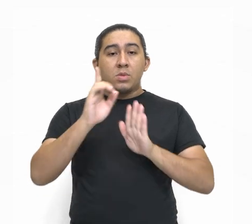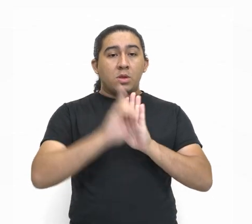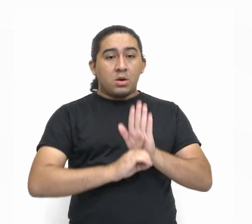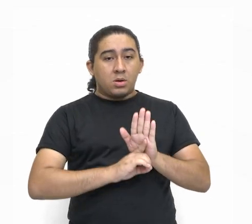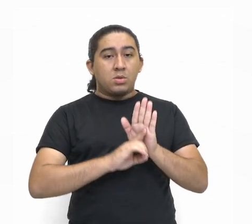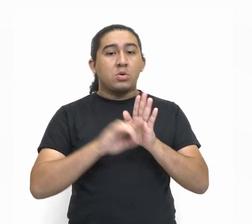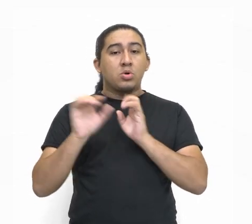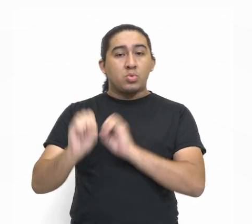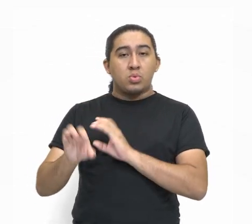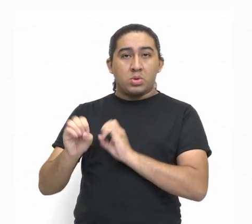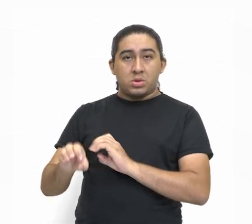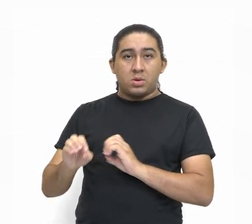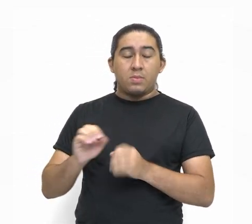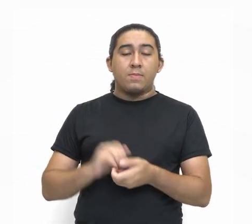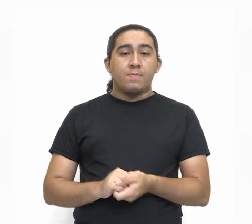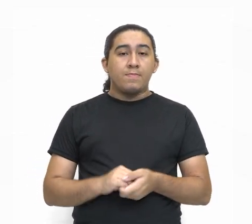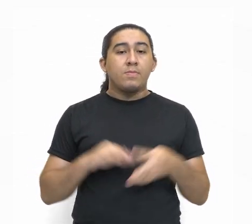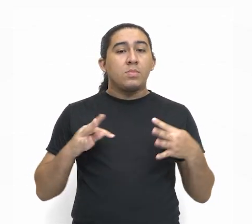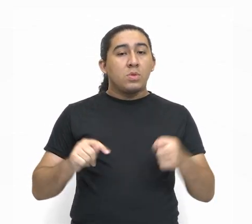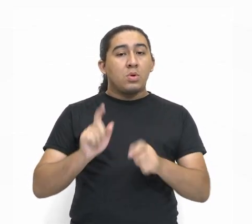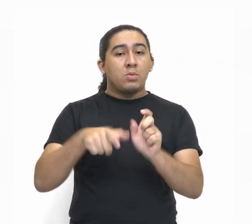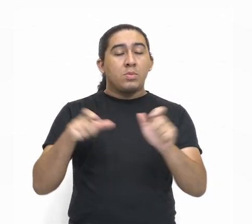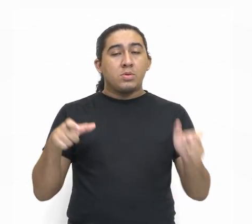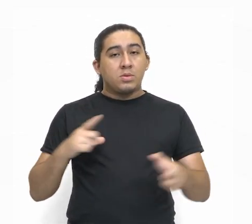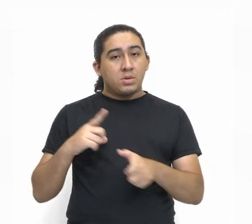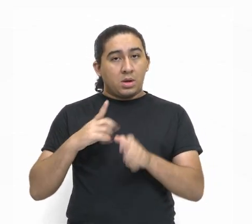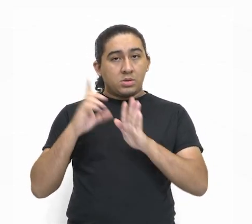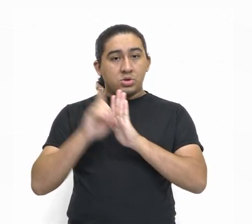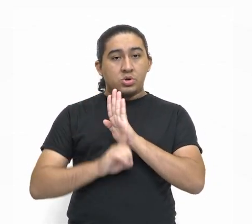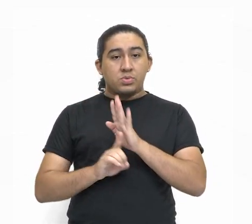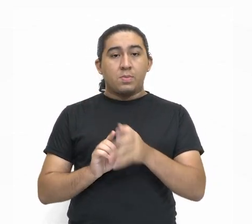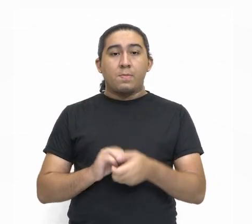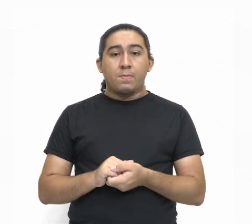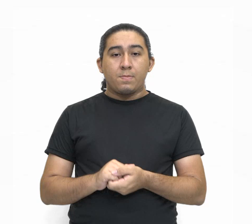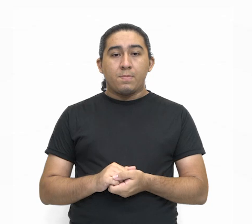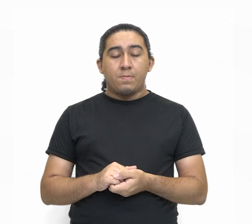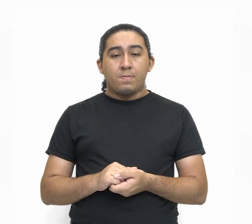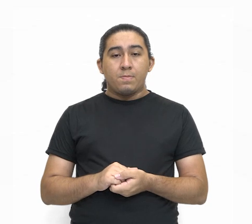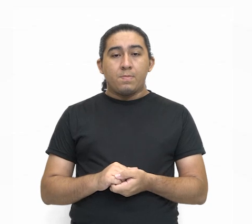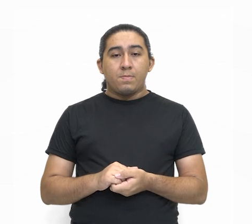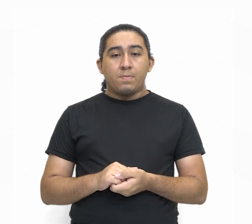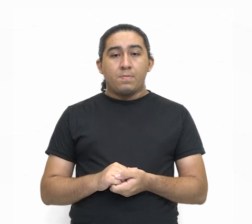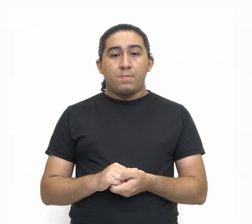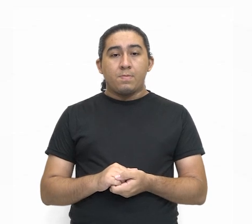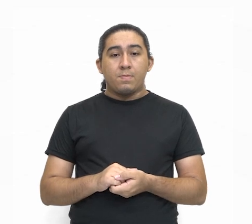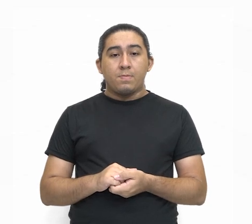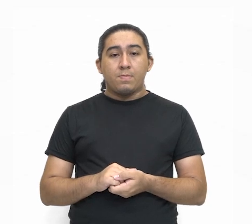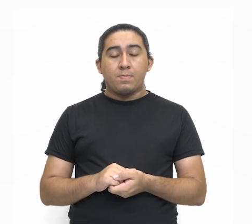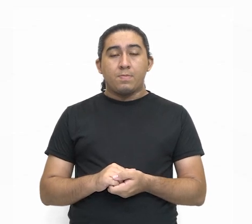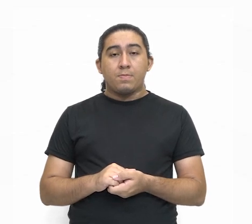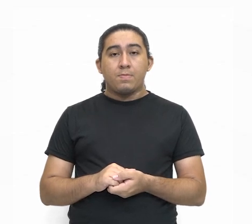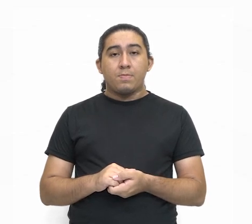educação. Todo cidadão tem direito à educação. Escola,